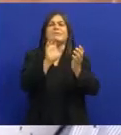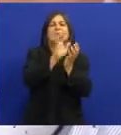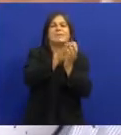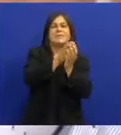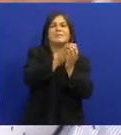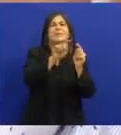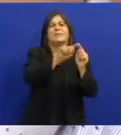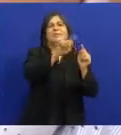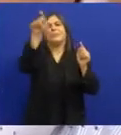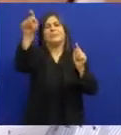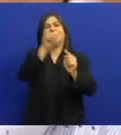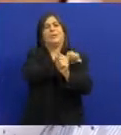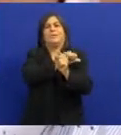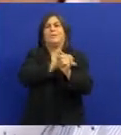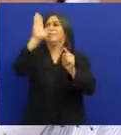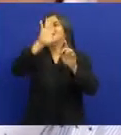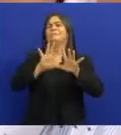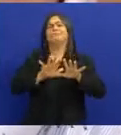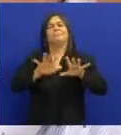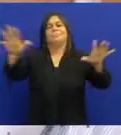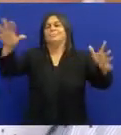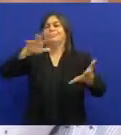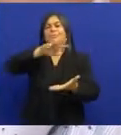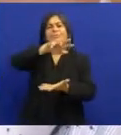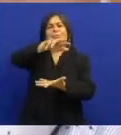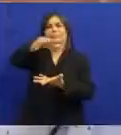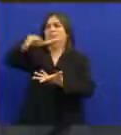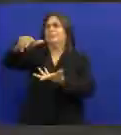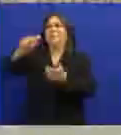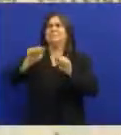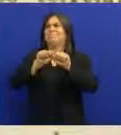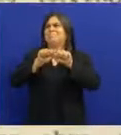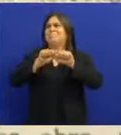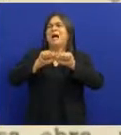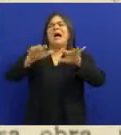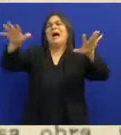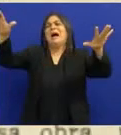foi pra Recife De lá pro Rio Pro Brasil E pro mundo